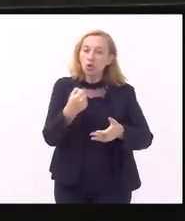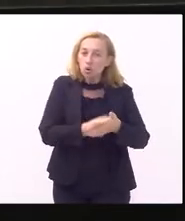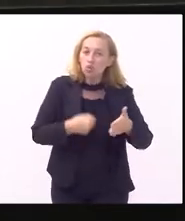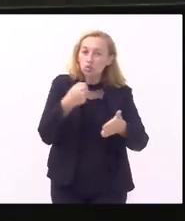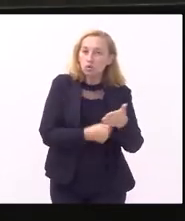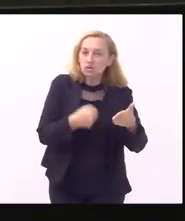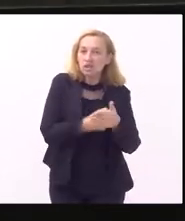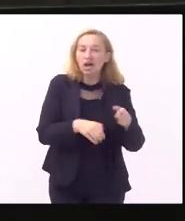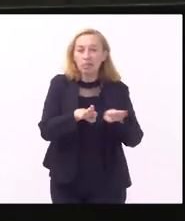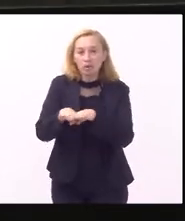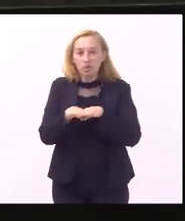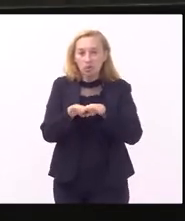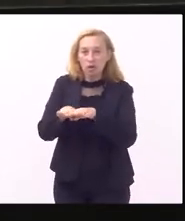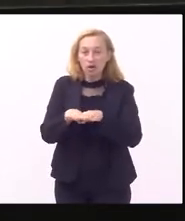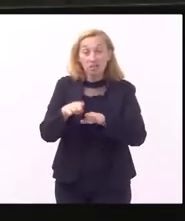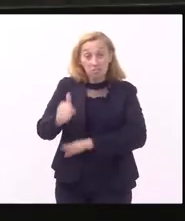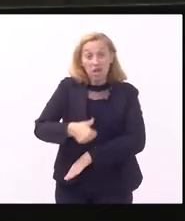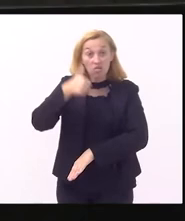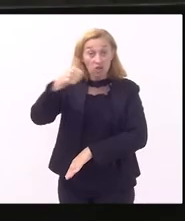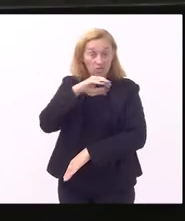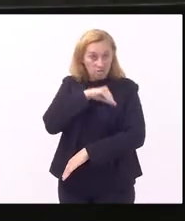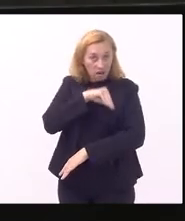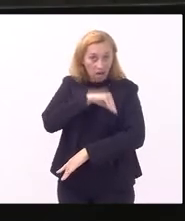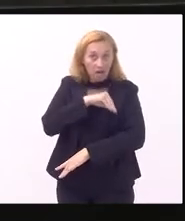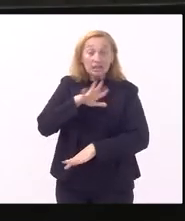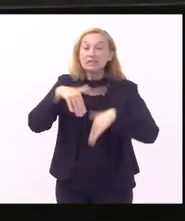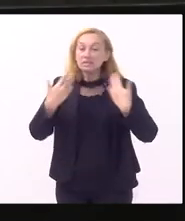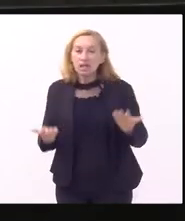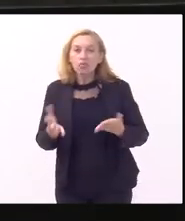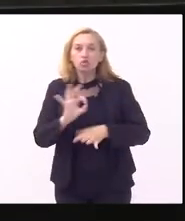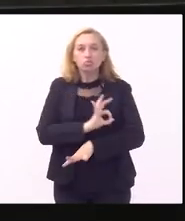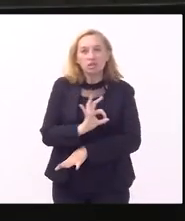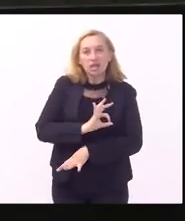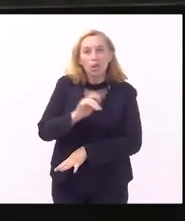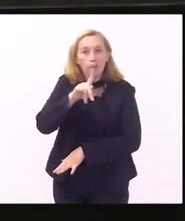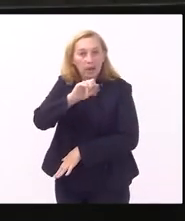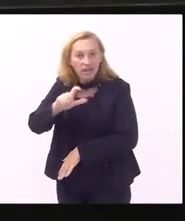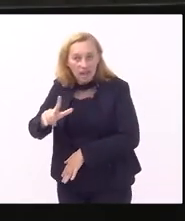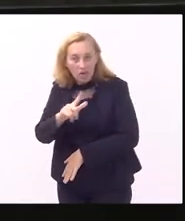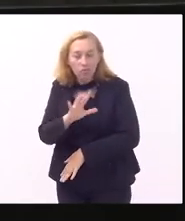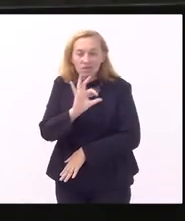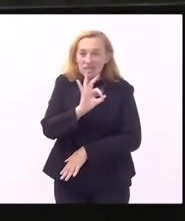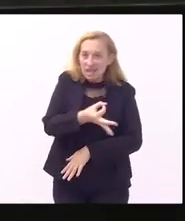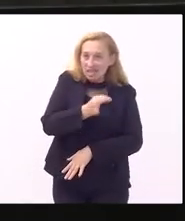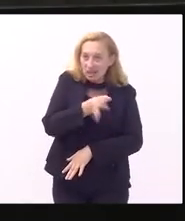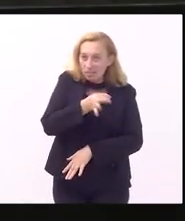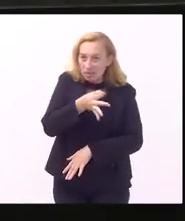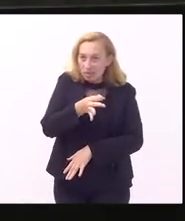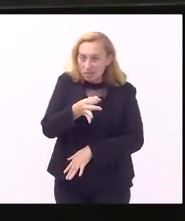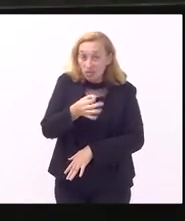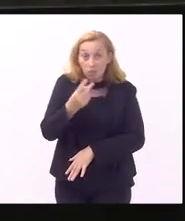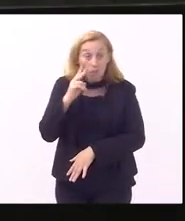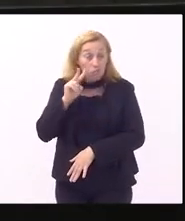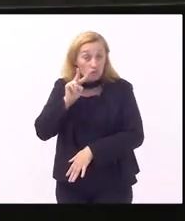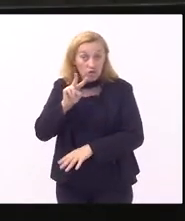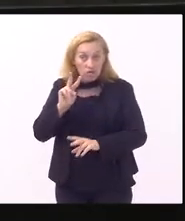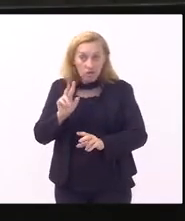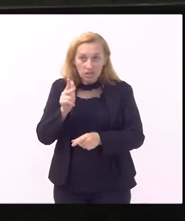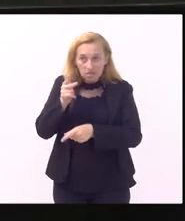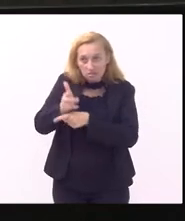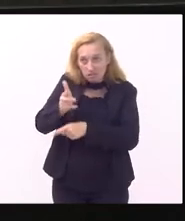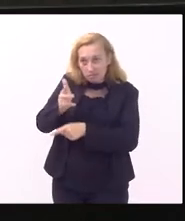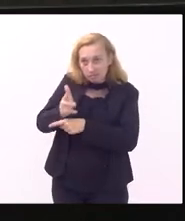e por melhoria de cargos e salários então para os policiais penais que provavelmente vão assistir esse vídeo